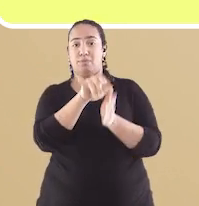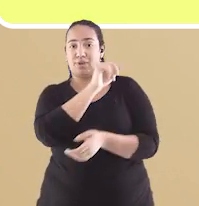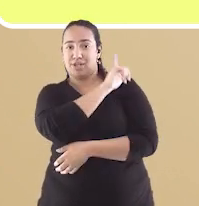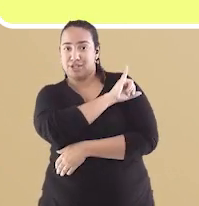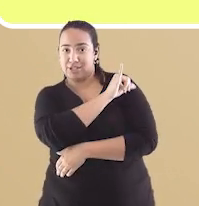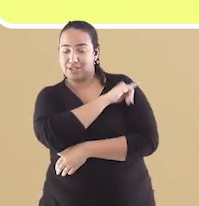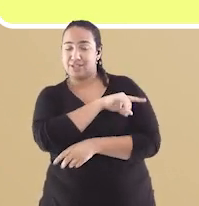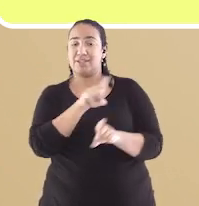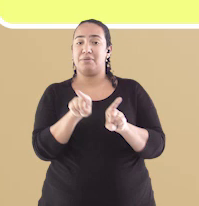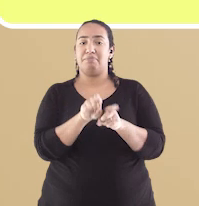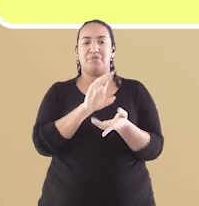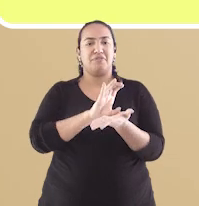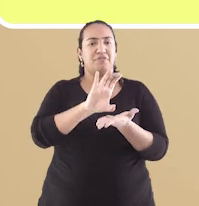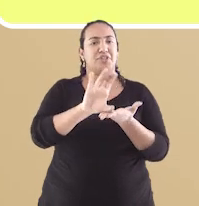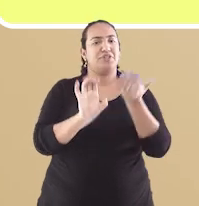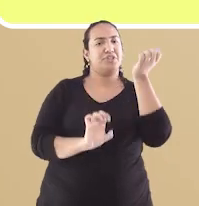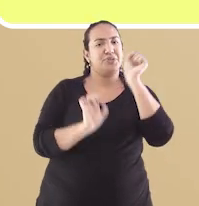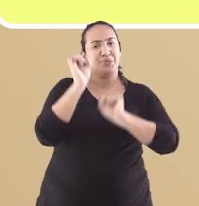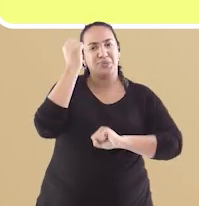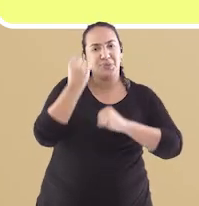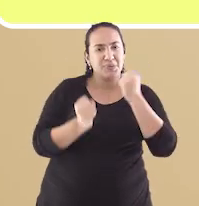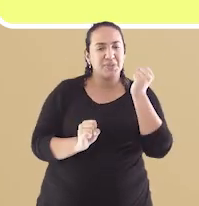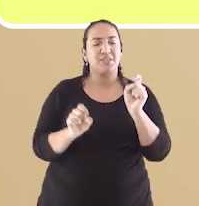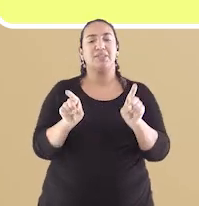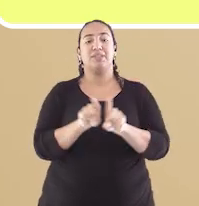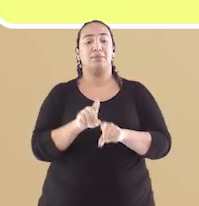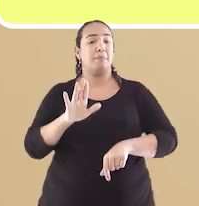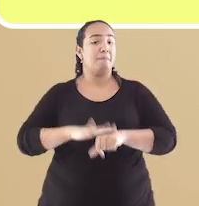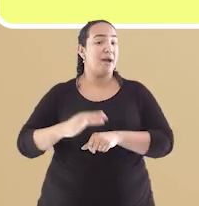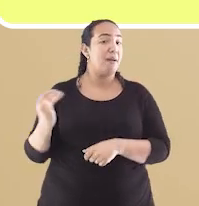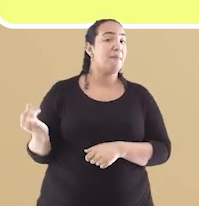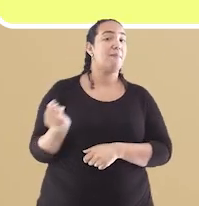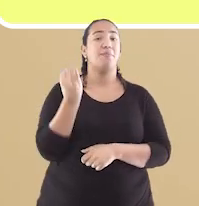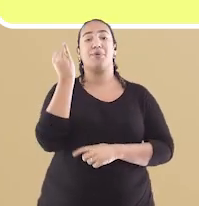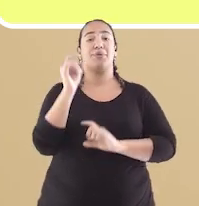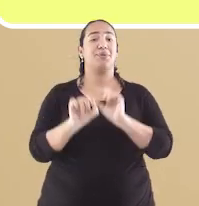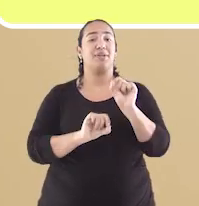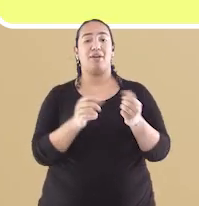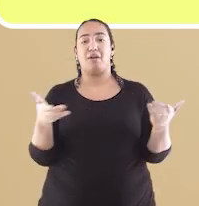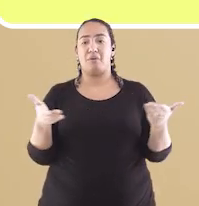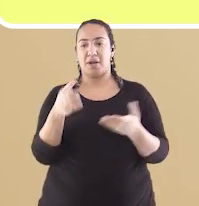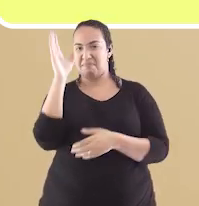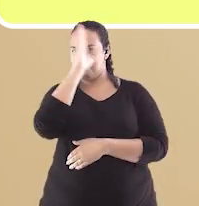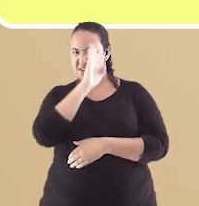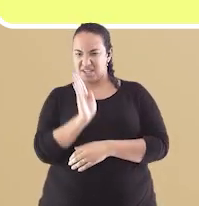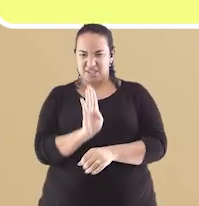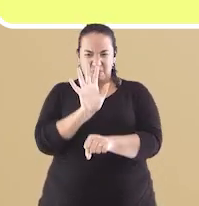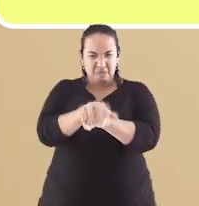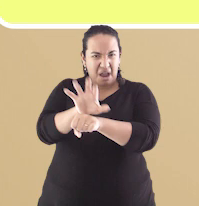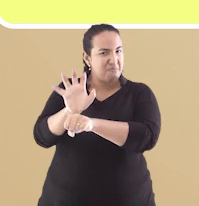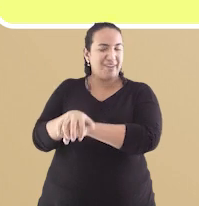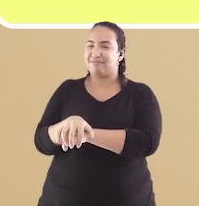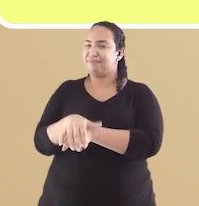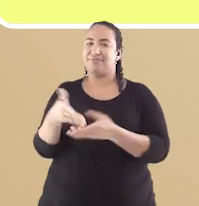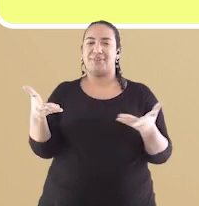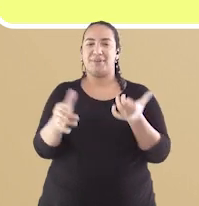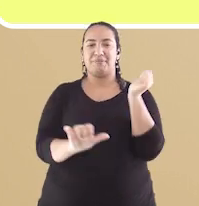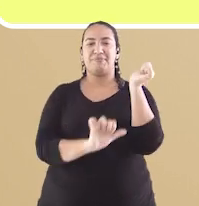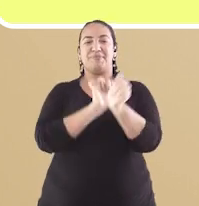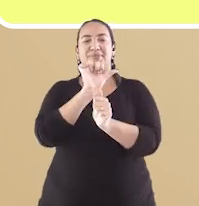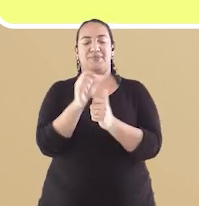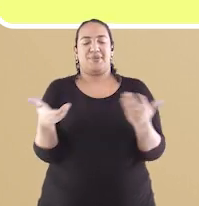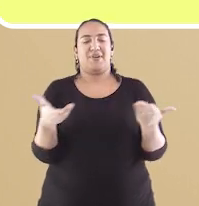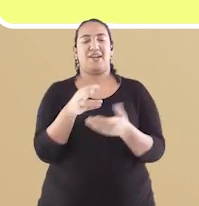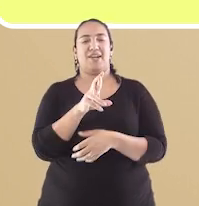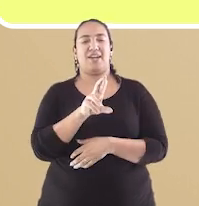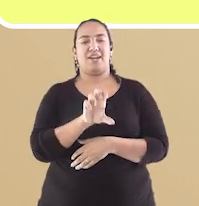Janeiro, investiu em fábricas, indústrias e, mais importante de todas, tirou o Brasil da condição de colônia, passando a